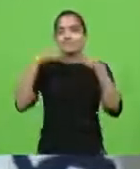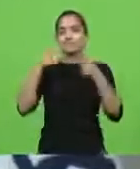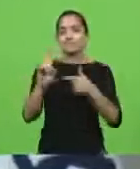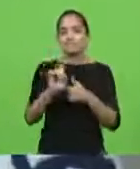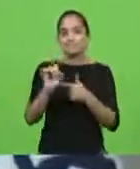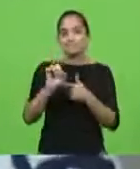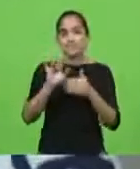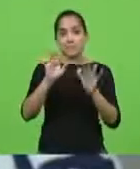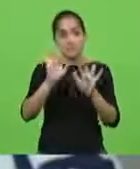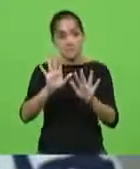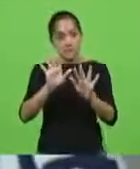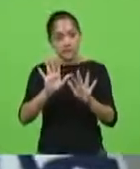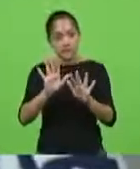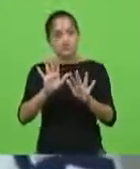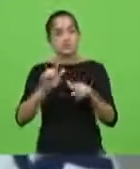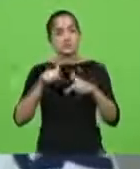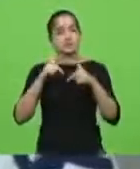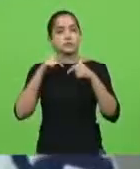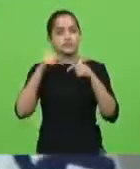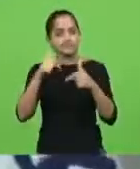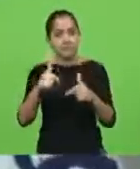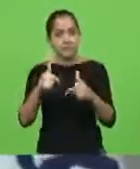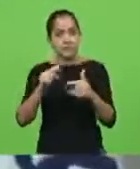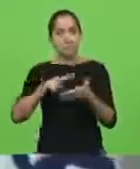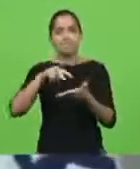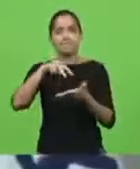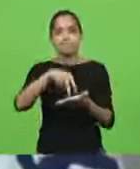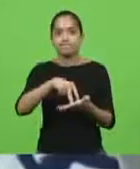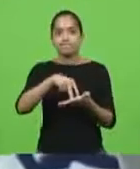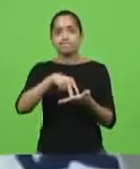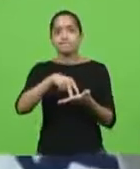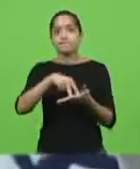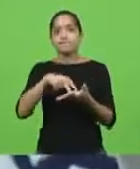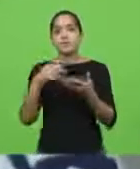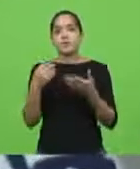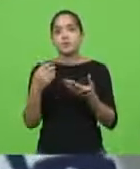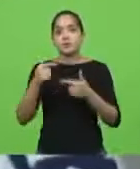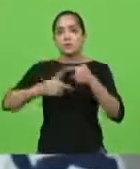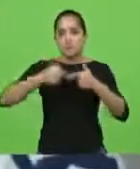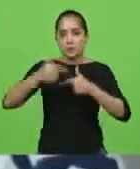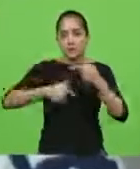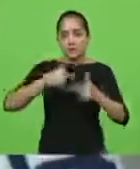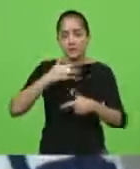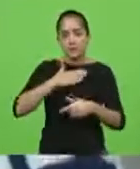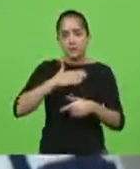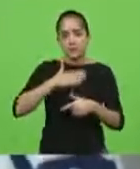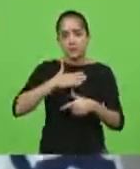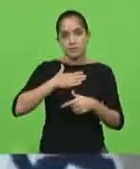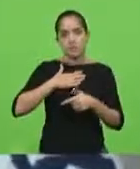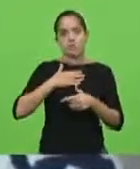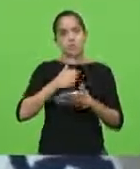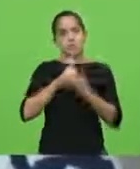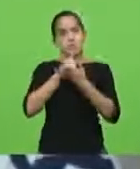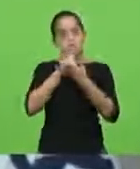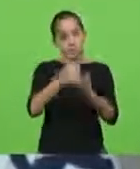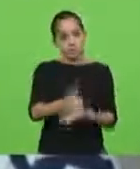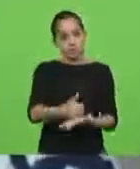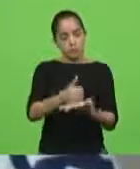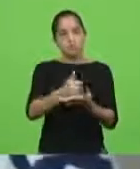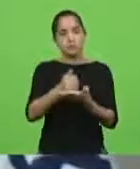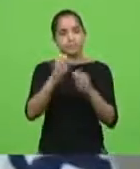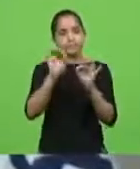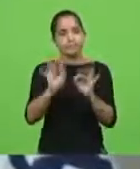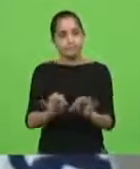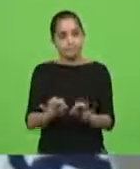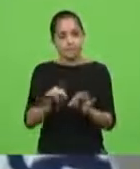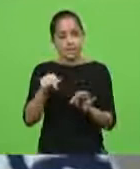vamos colocar Santa Catarina de pé. Contem sempre com o trabalho dessa deputada e tenho certeza dessa Assembleia